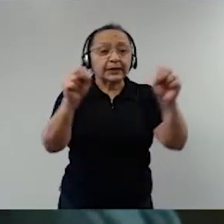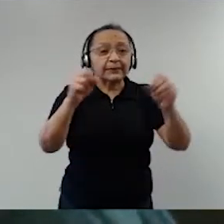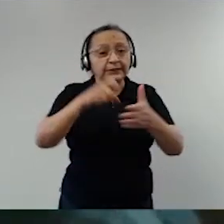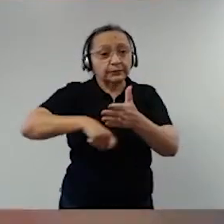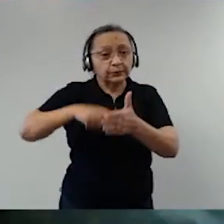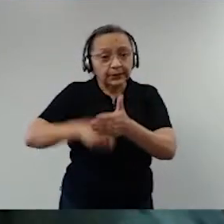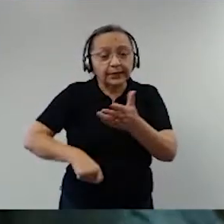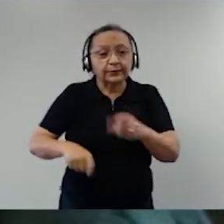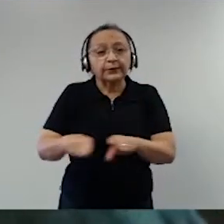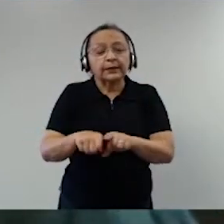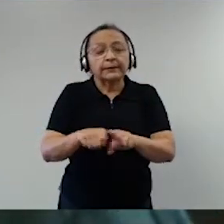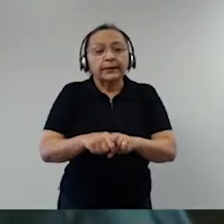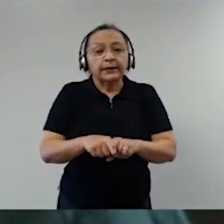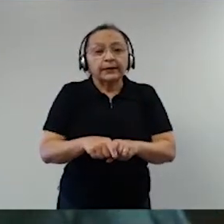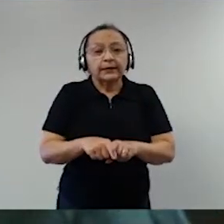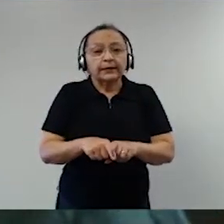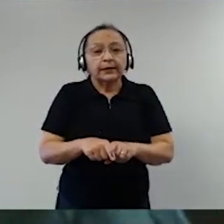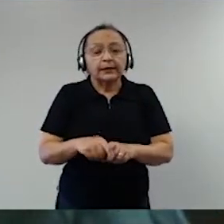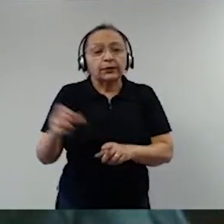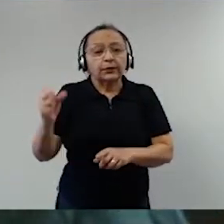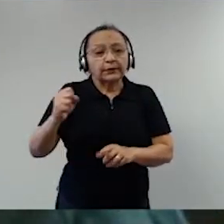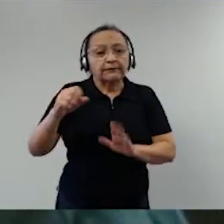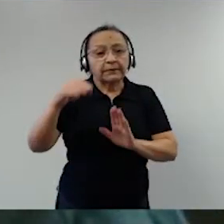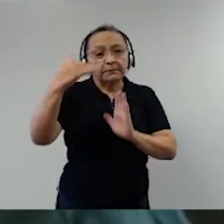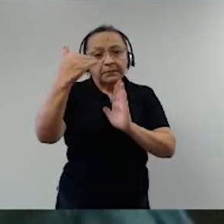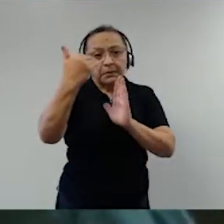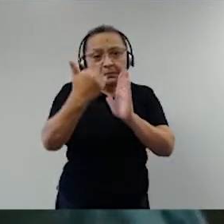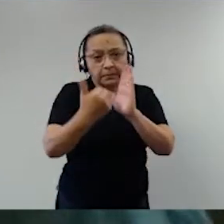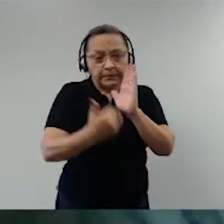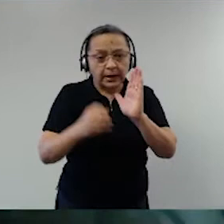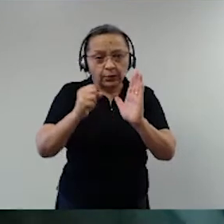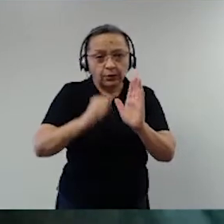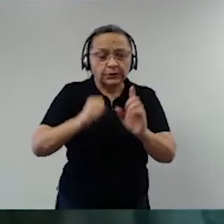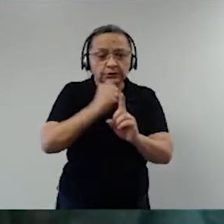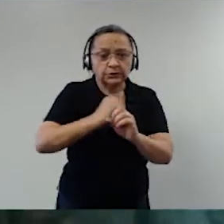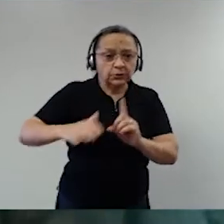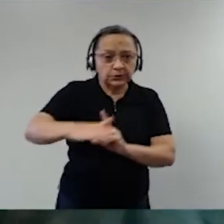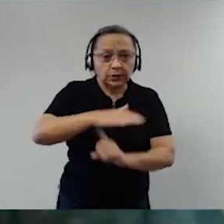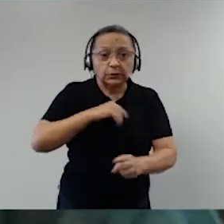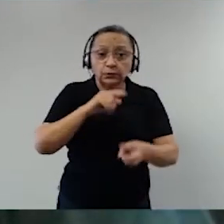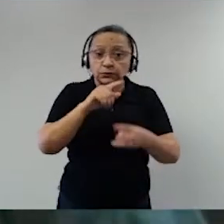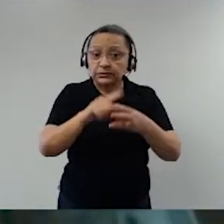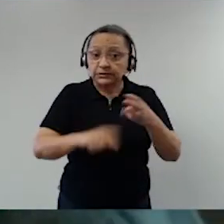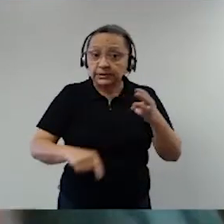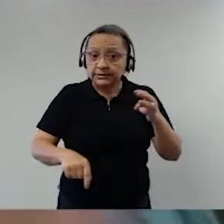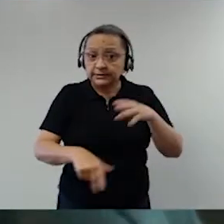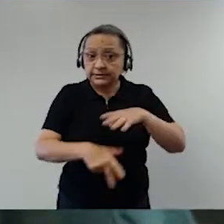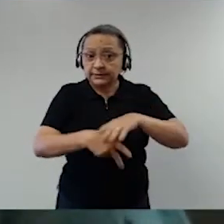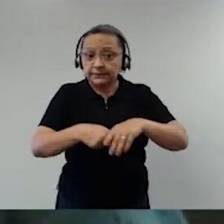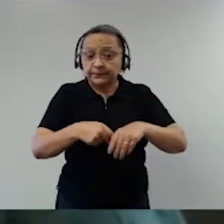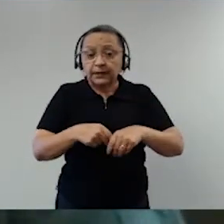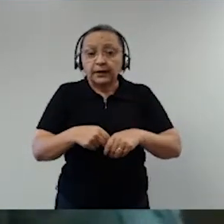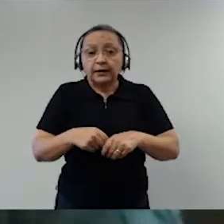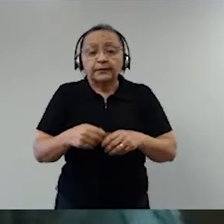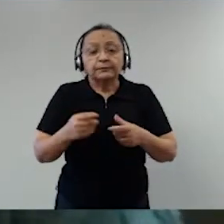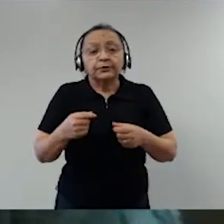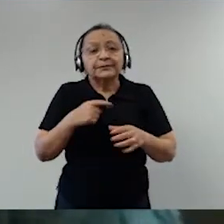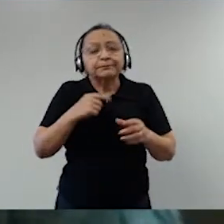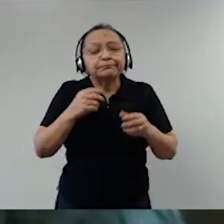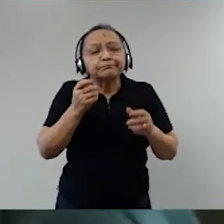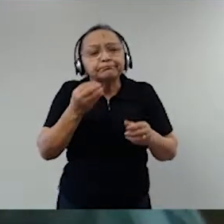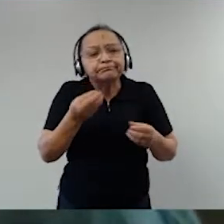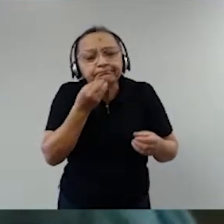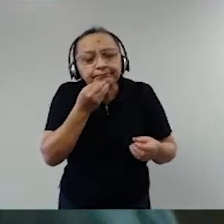sétimo, ordem econômica, oitavo, ordem social. Os três poderes colocados deveriam ser harmônicos e independentes.